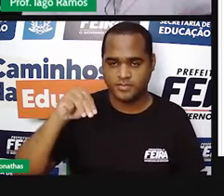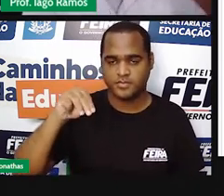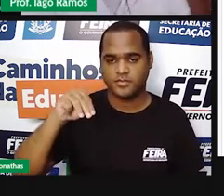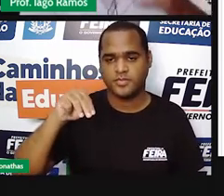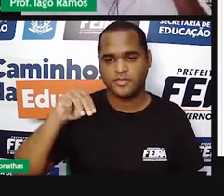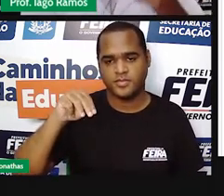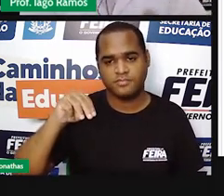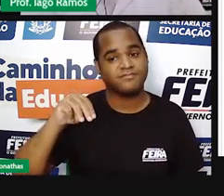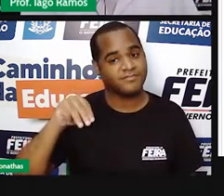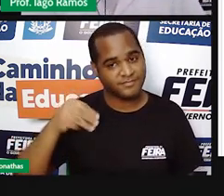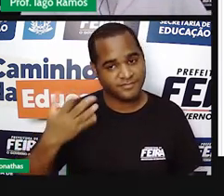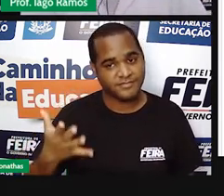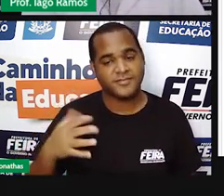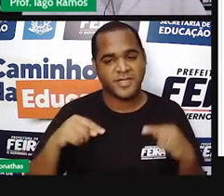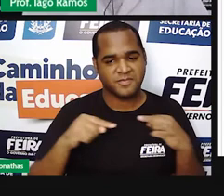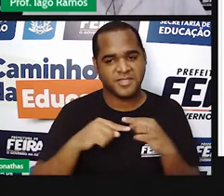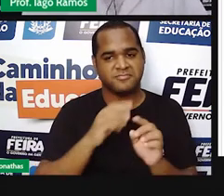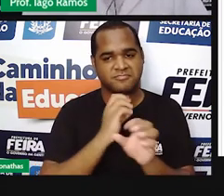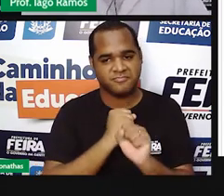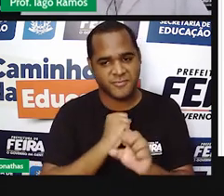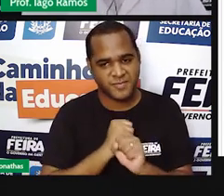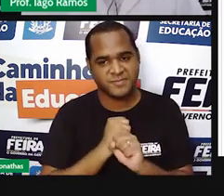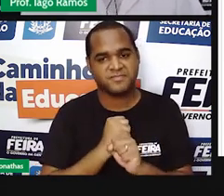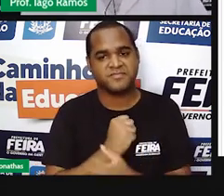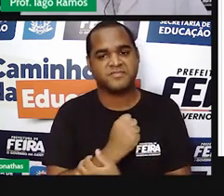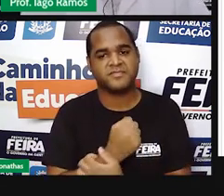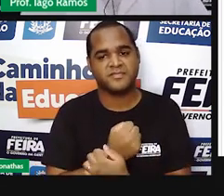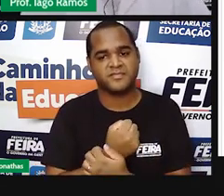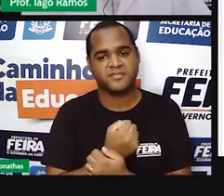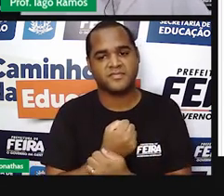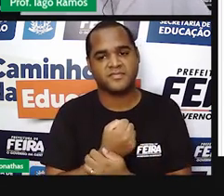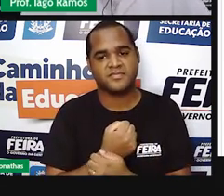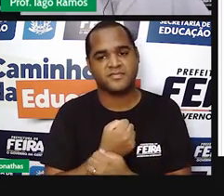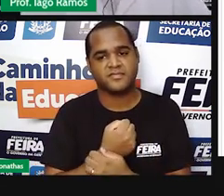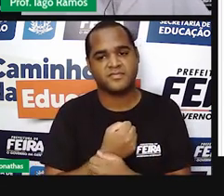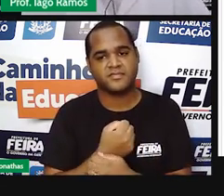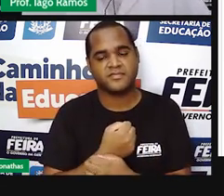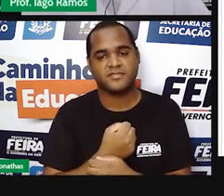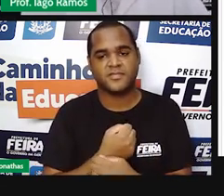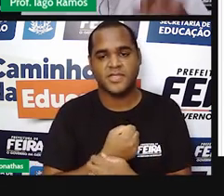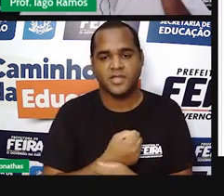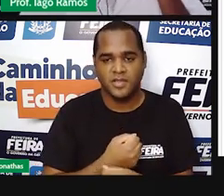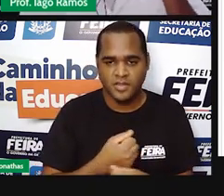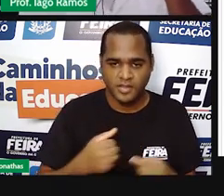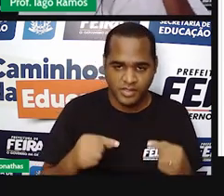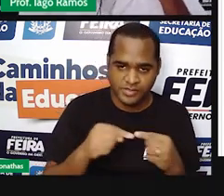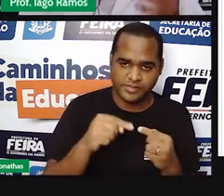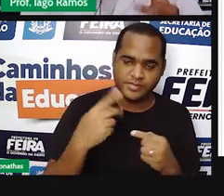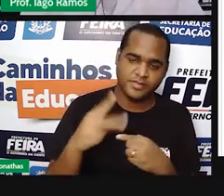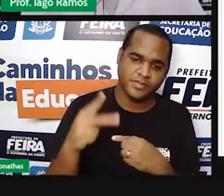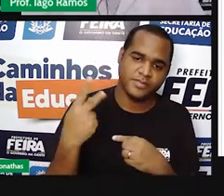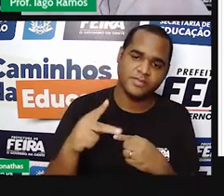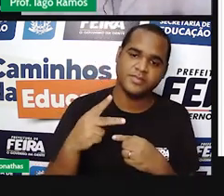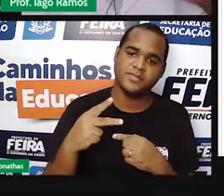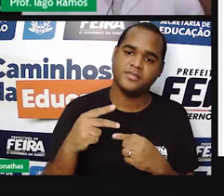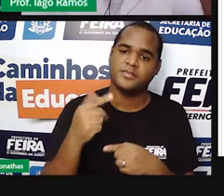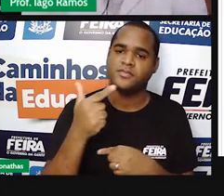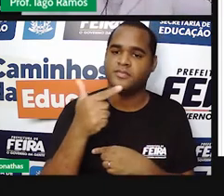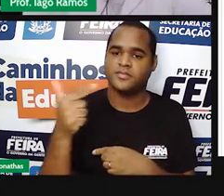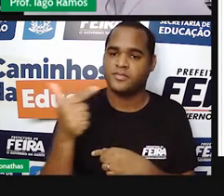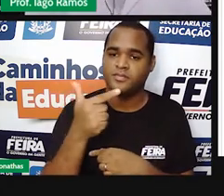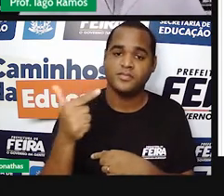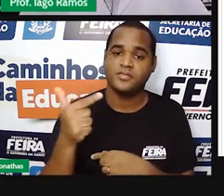vermelho. A aula é sobre números, certo? E o tanque da moto tem capacidade para 22 litros,